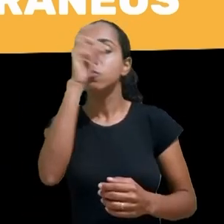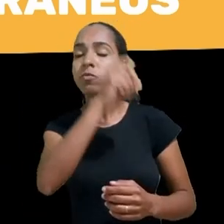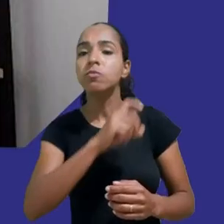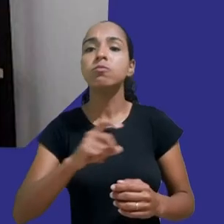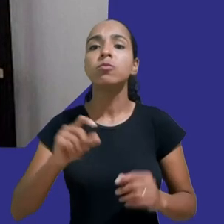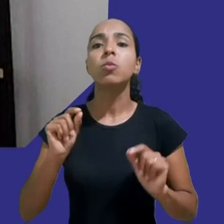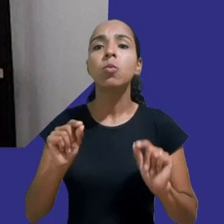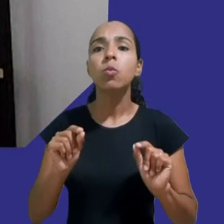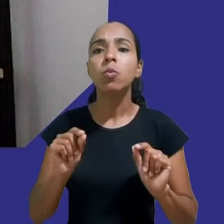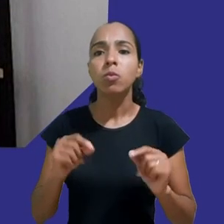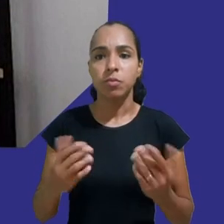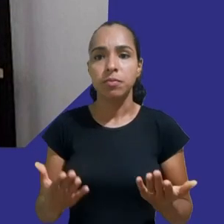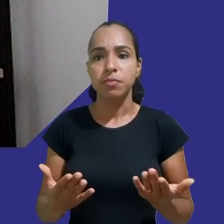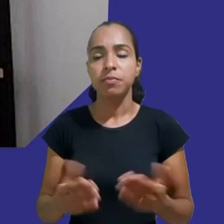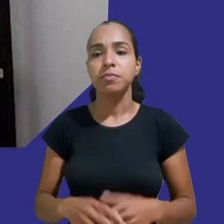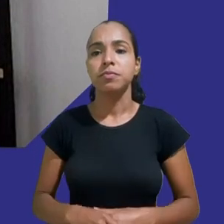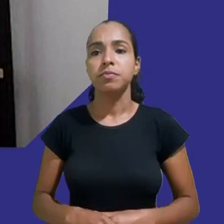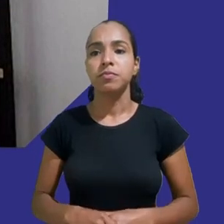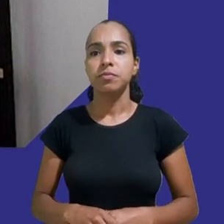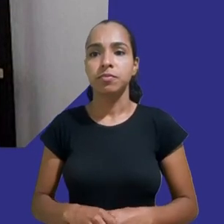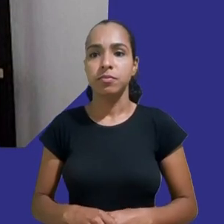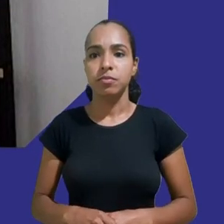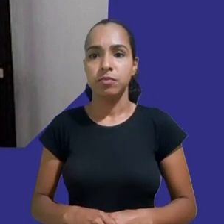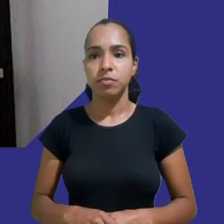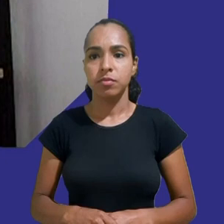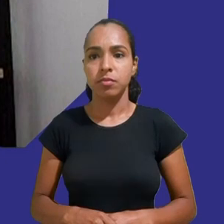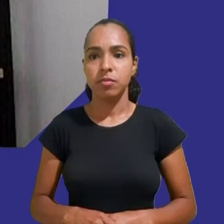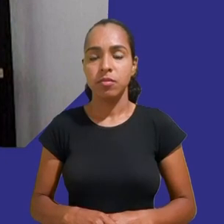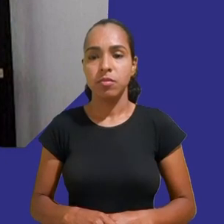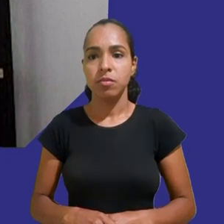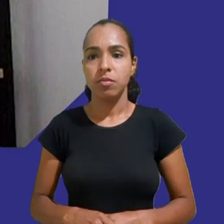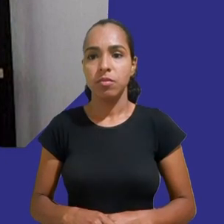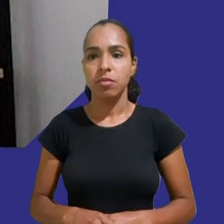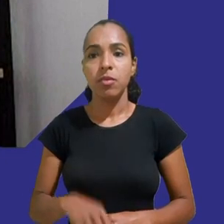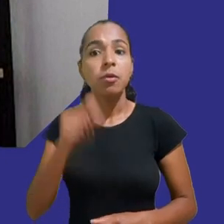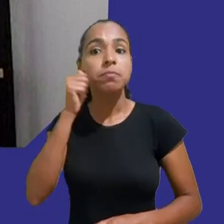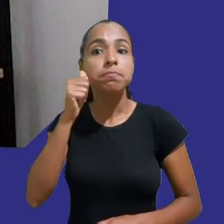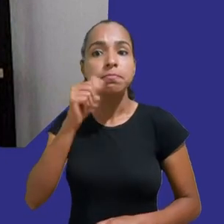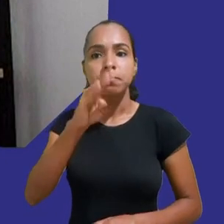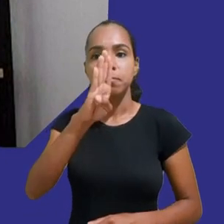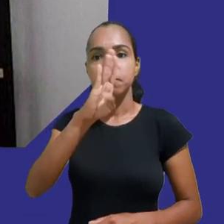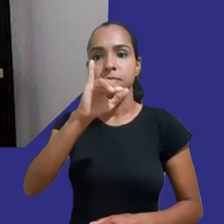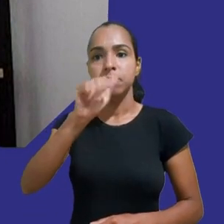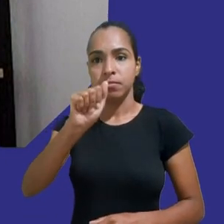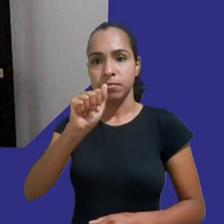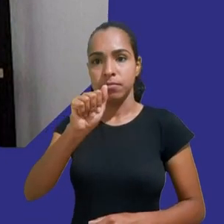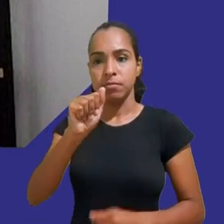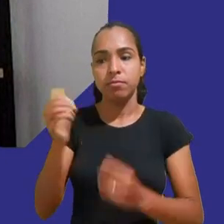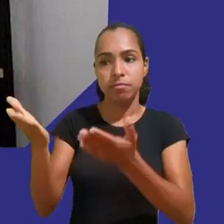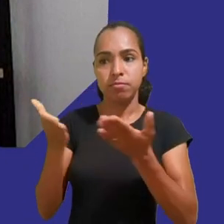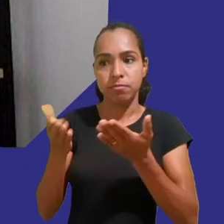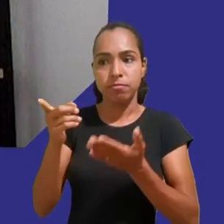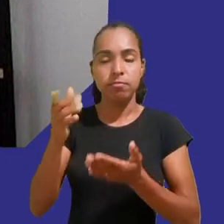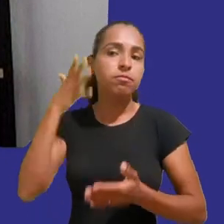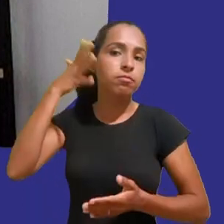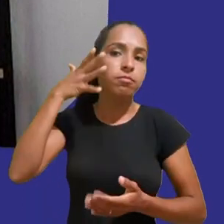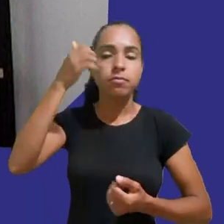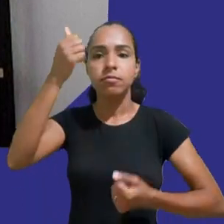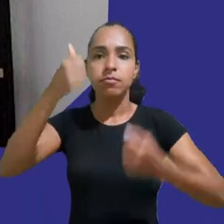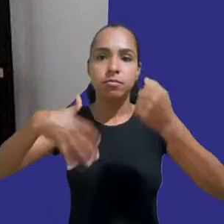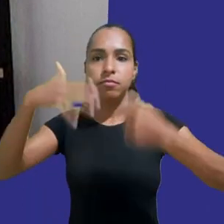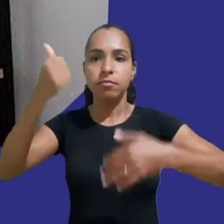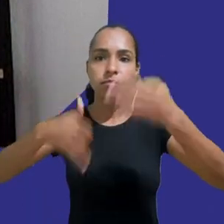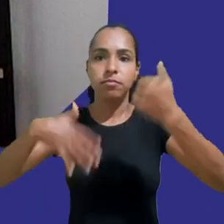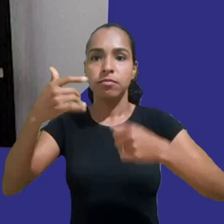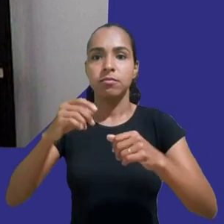Quem vai mediar essa conversa é a Bia Barbosa, representante do terceiro setor no Comitê Gestor da Internet no Brasil.